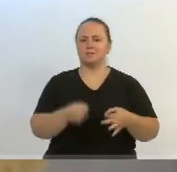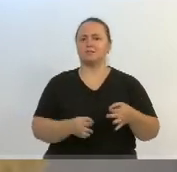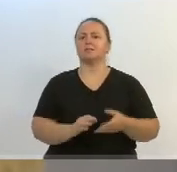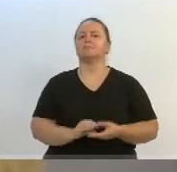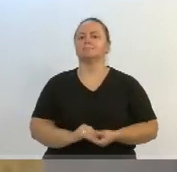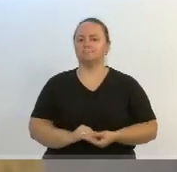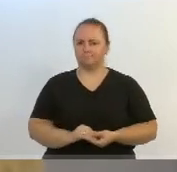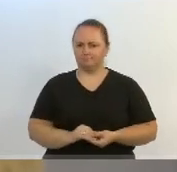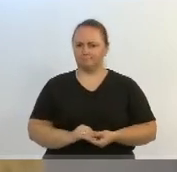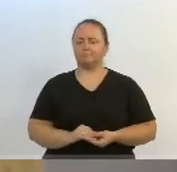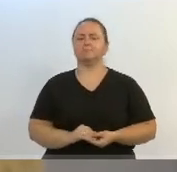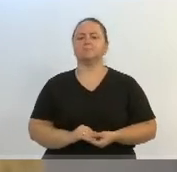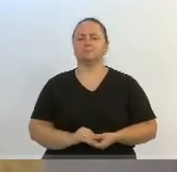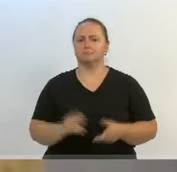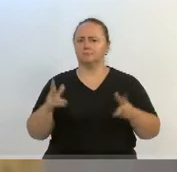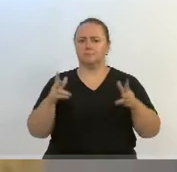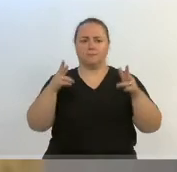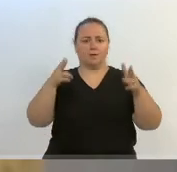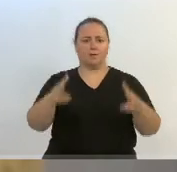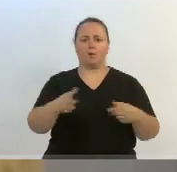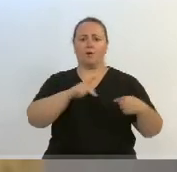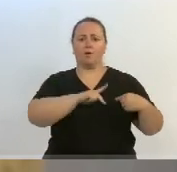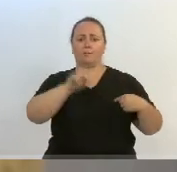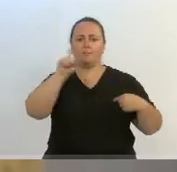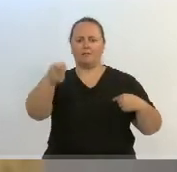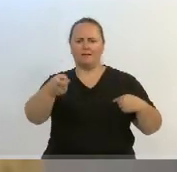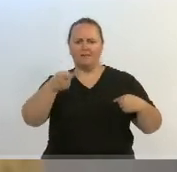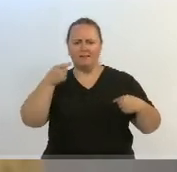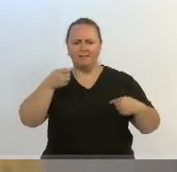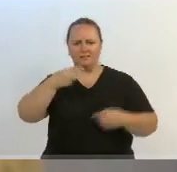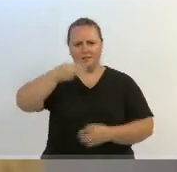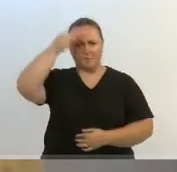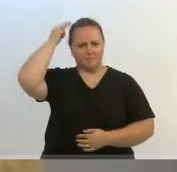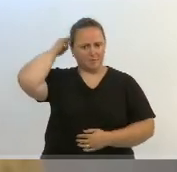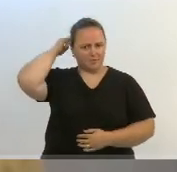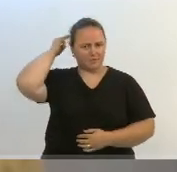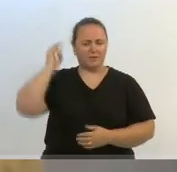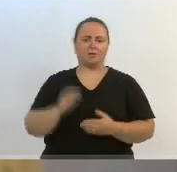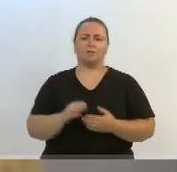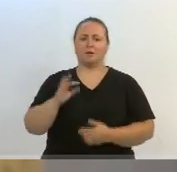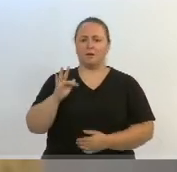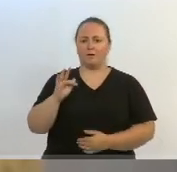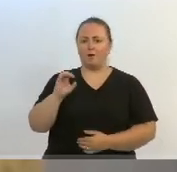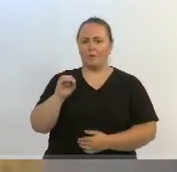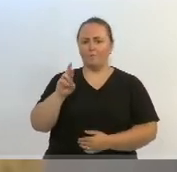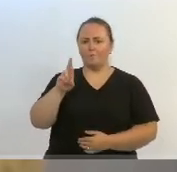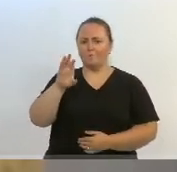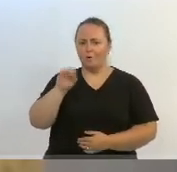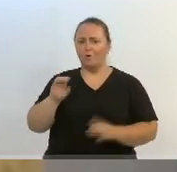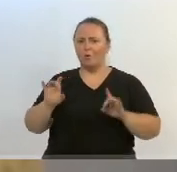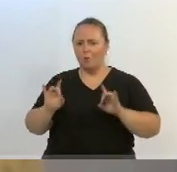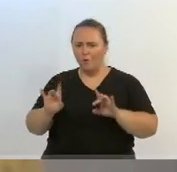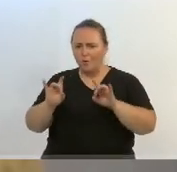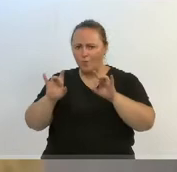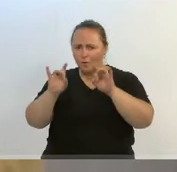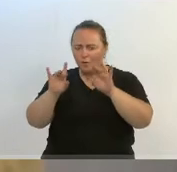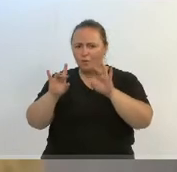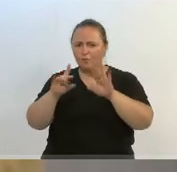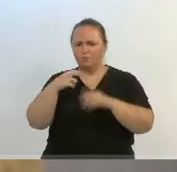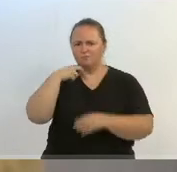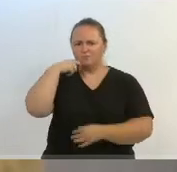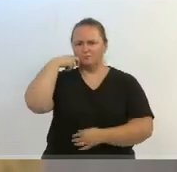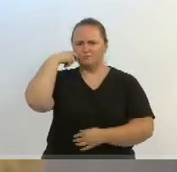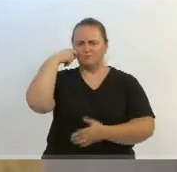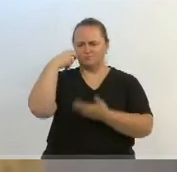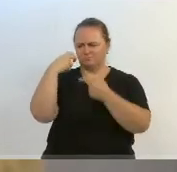presidente, ou melhor, do ex-presidente Michel Temer. O foro privilegiado é uma vergonha, e efetivamente nós precisamos acabar com